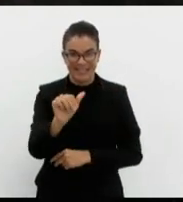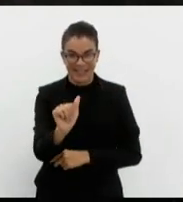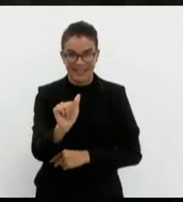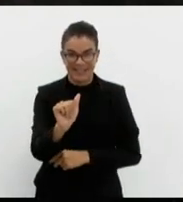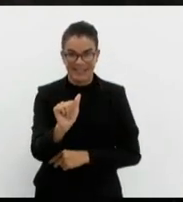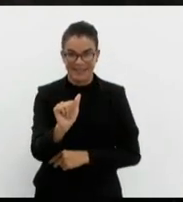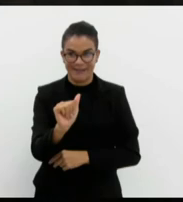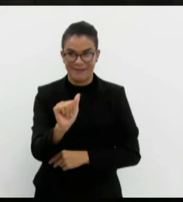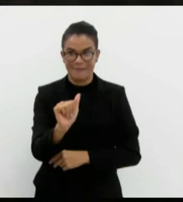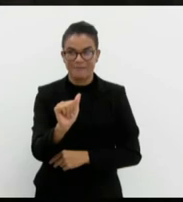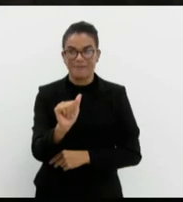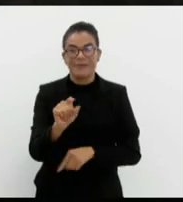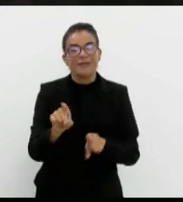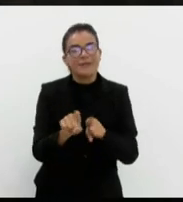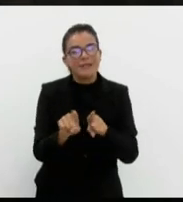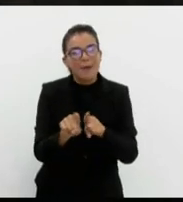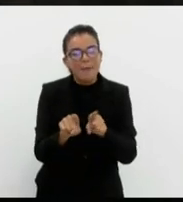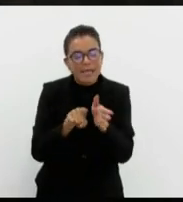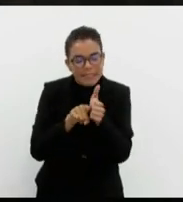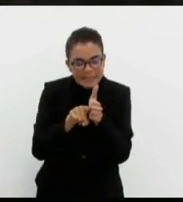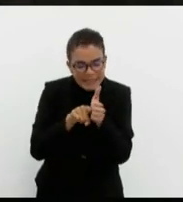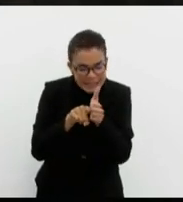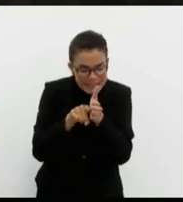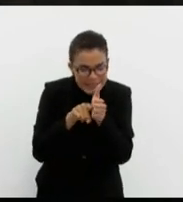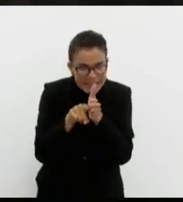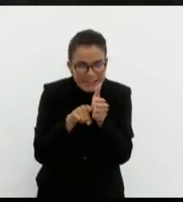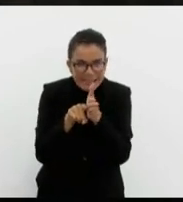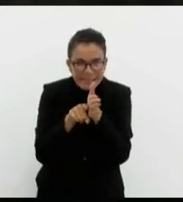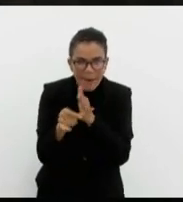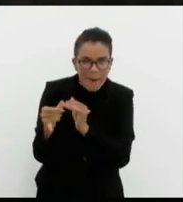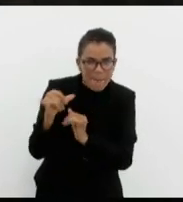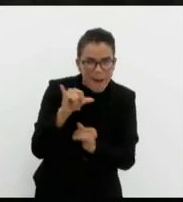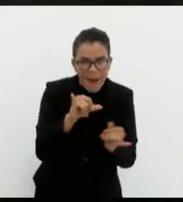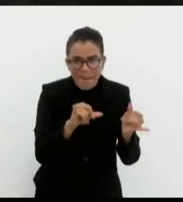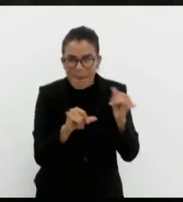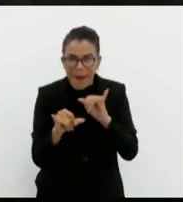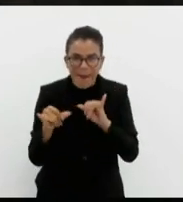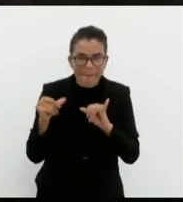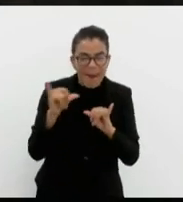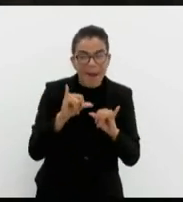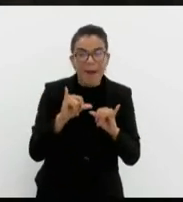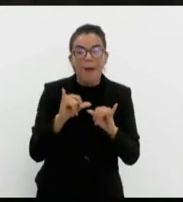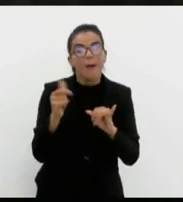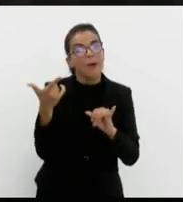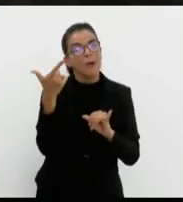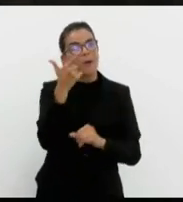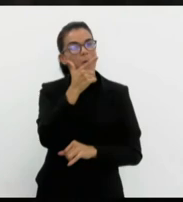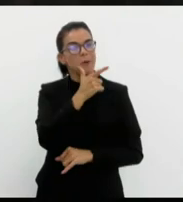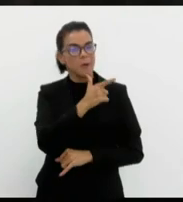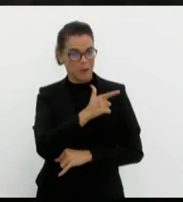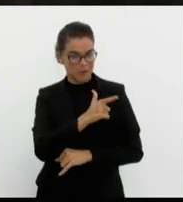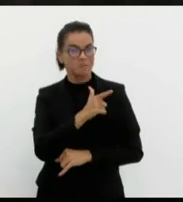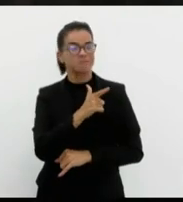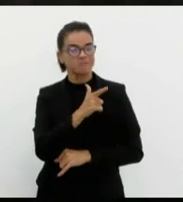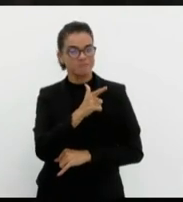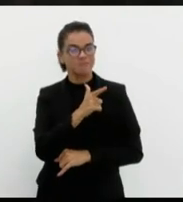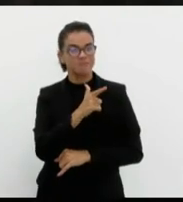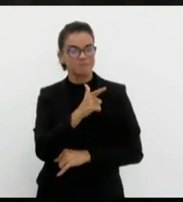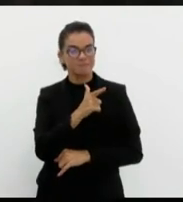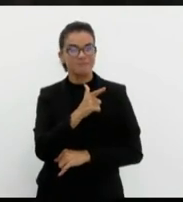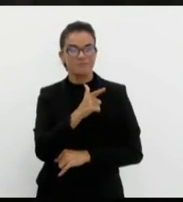hoje, através de exames laboratoriais, você pode chegar, deputado Samuel Malafaia,